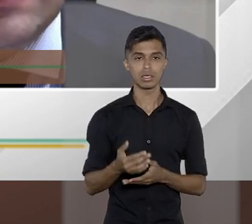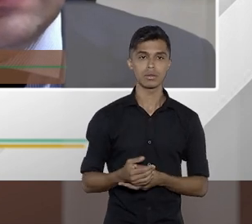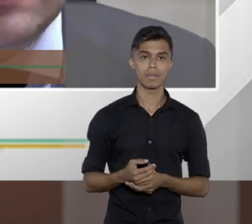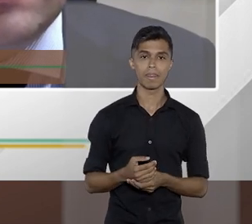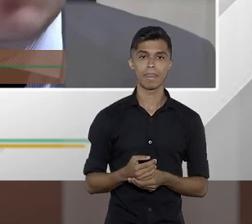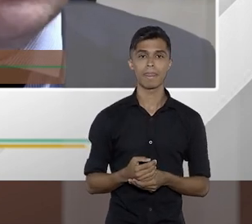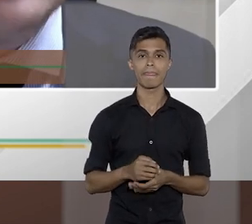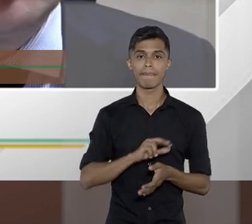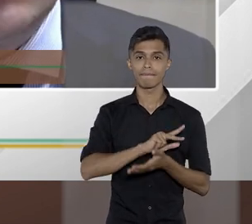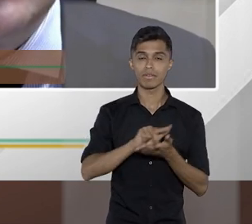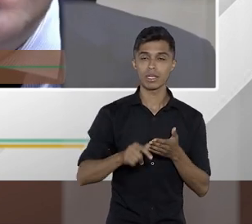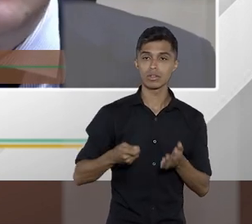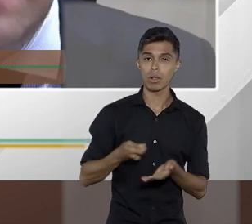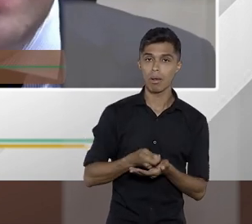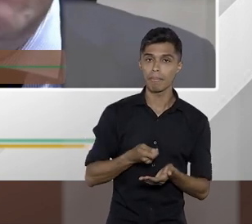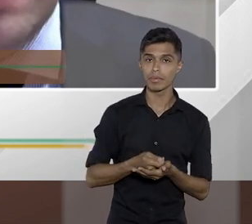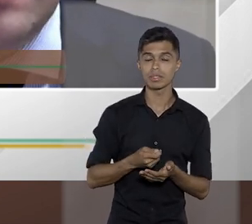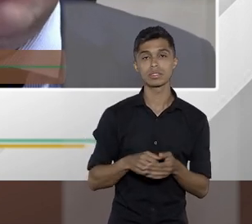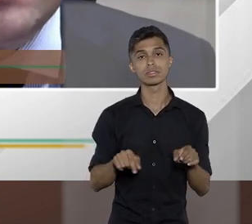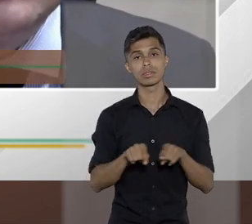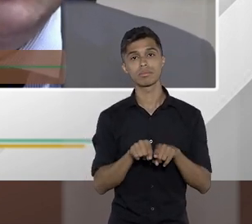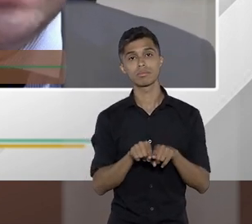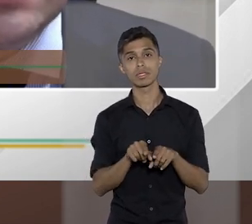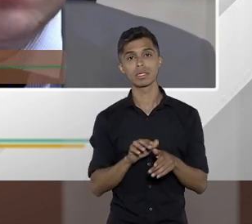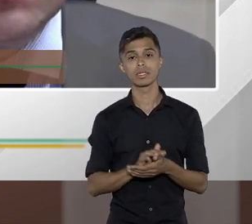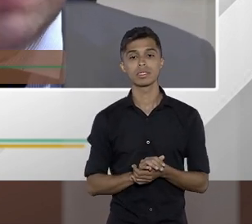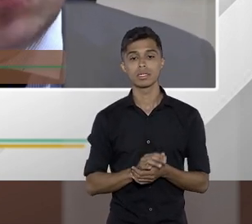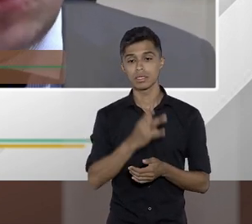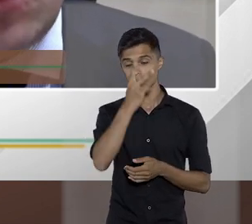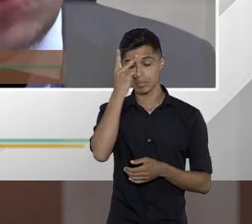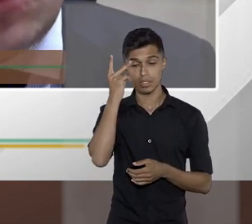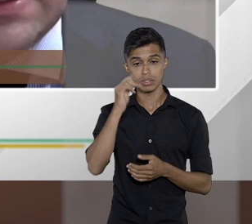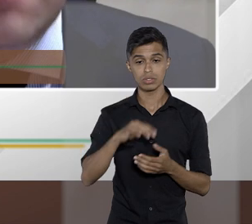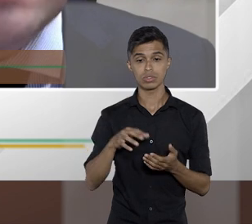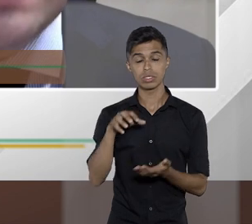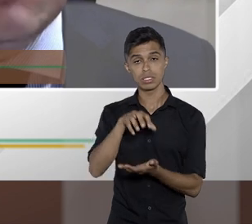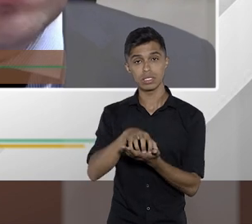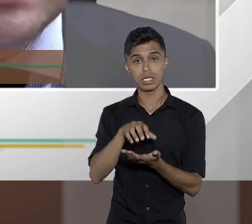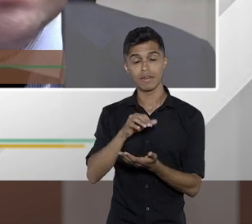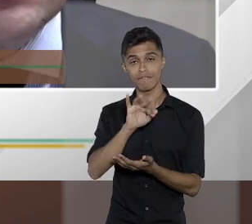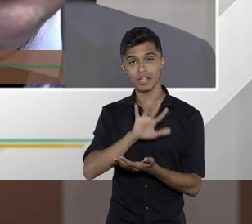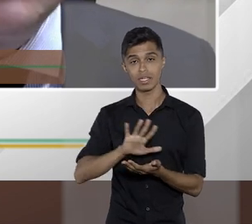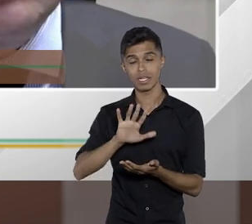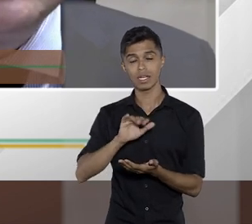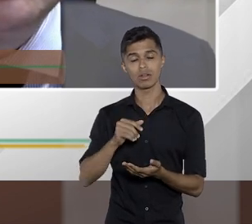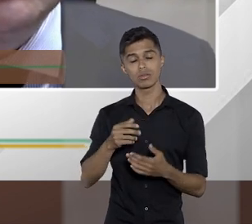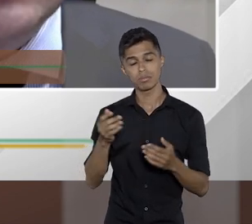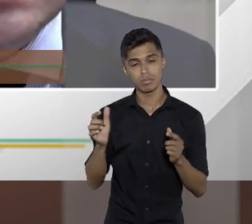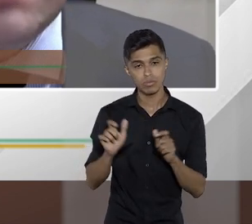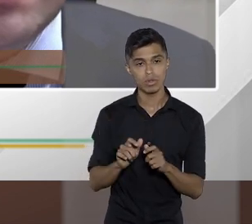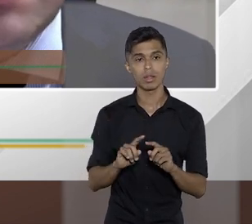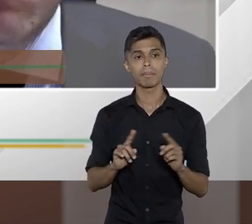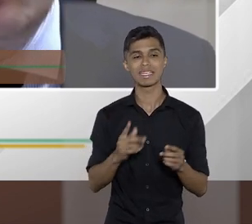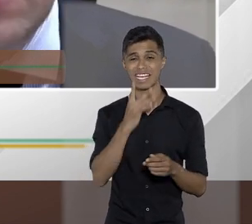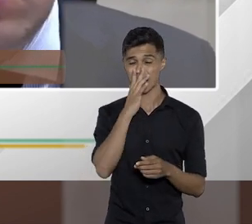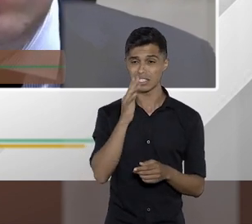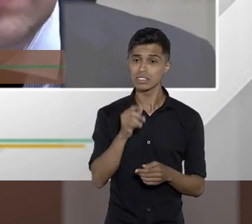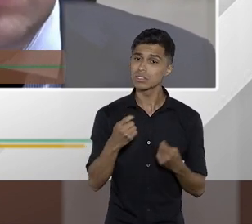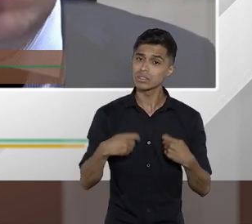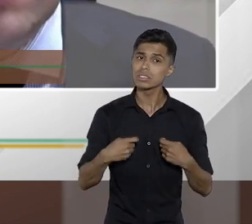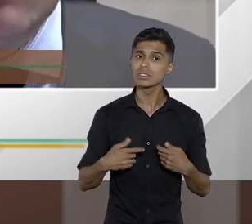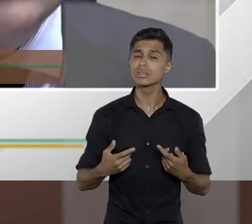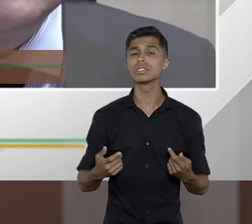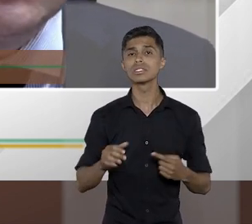de obrigações também para entes federativos menores, mas é importantíssimo que isso seja levado a